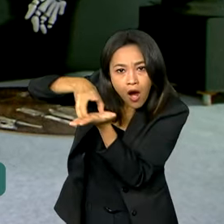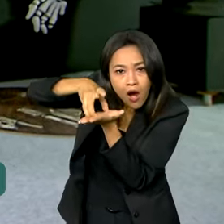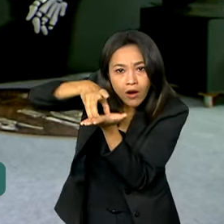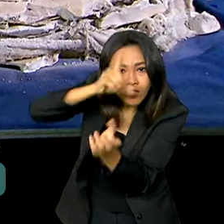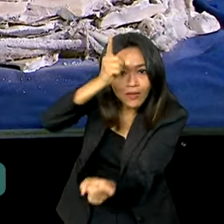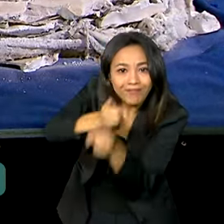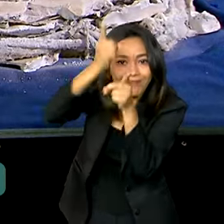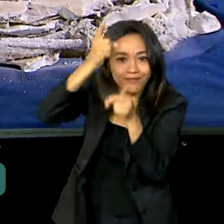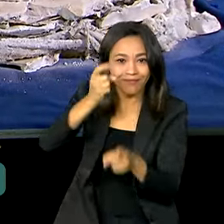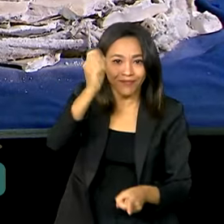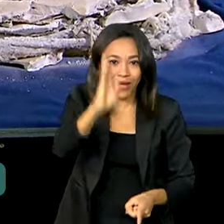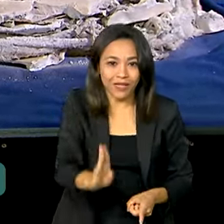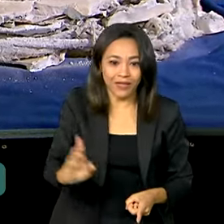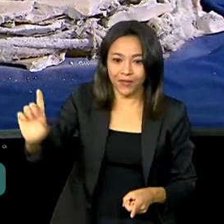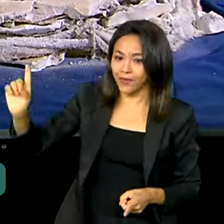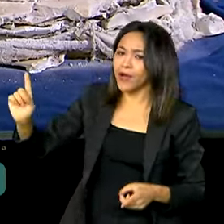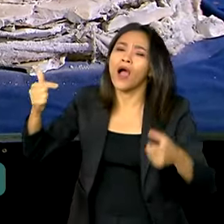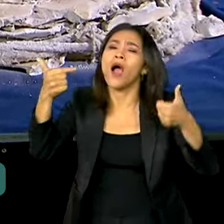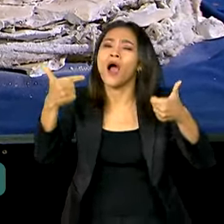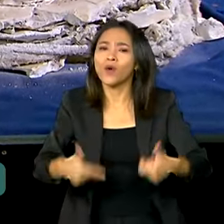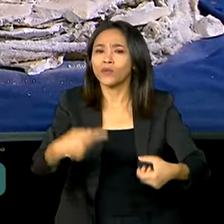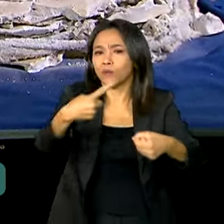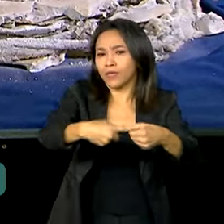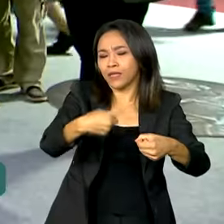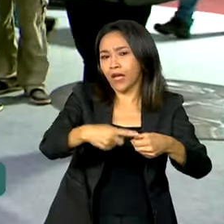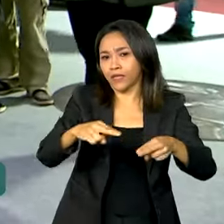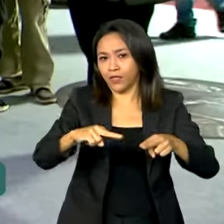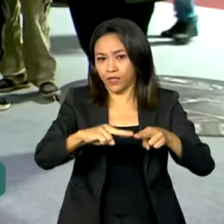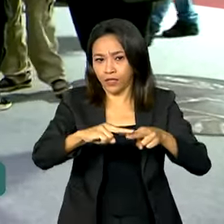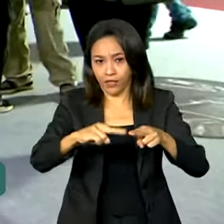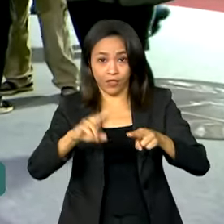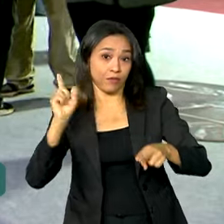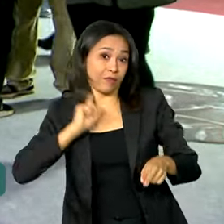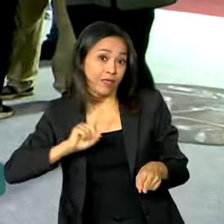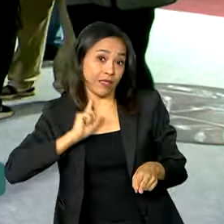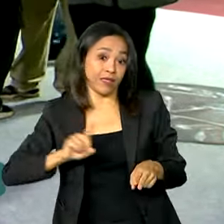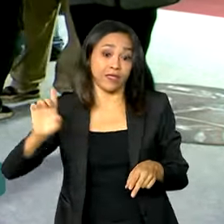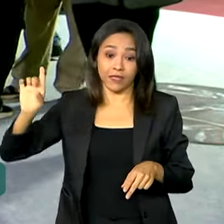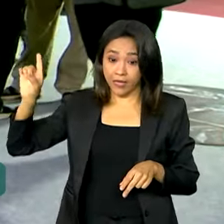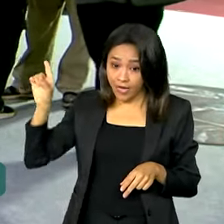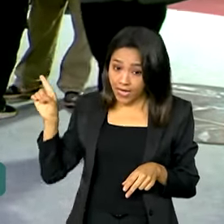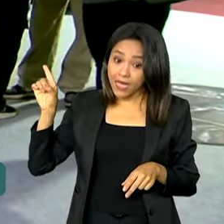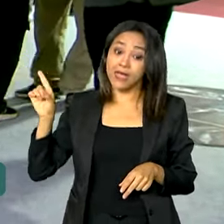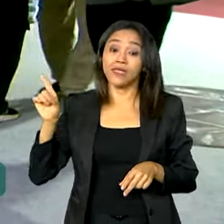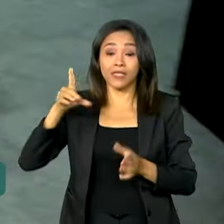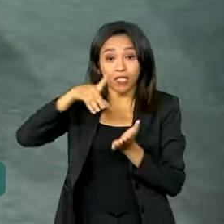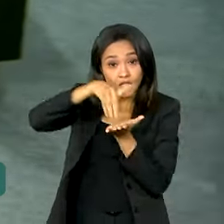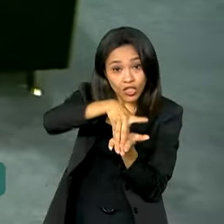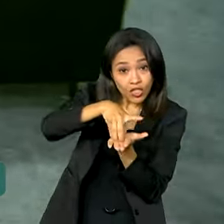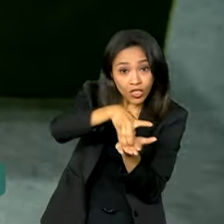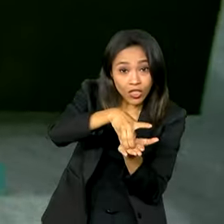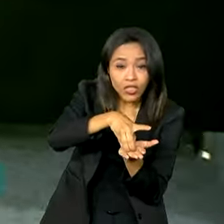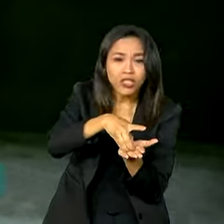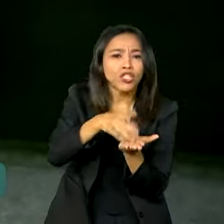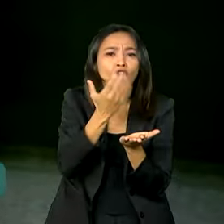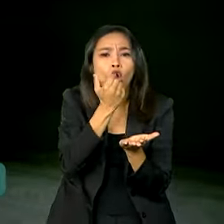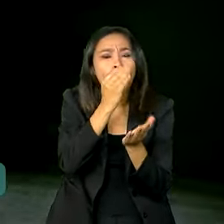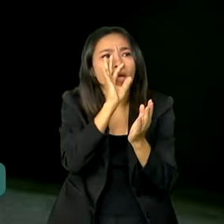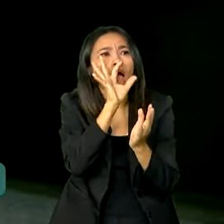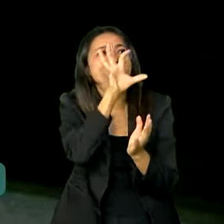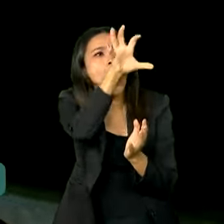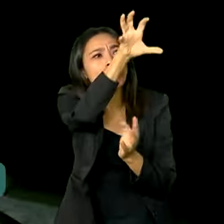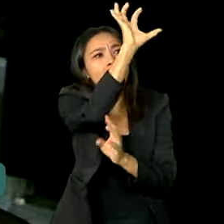encontrado. Descoberto em Uberaba, em Minas Gerais, a espécie do grupo dos sauropodes se alimentava de